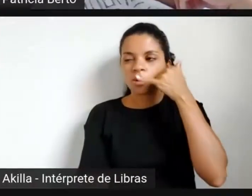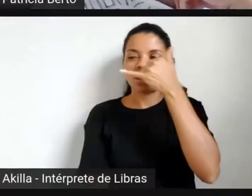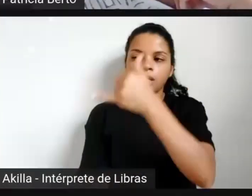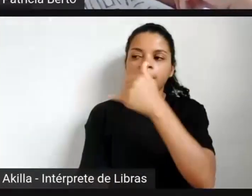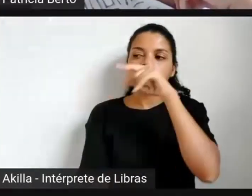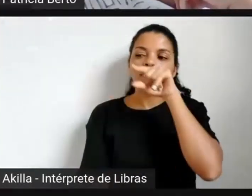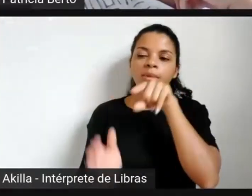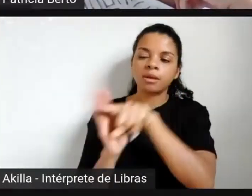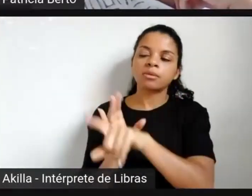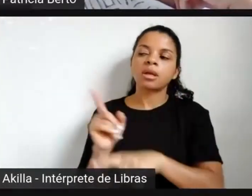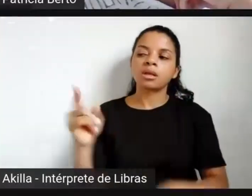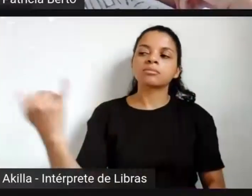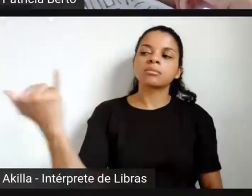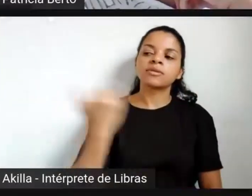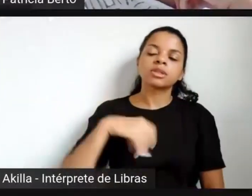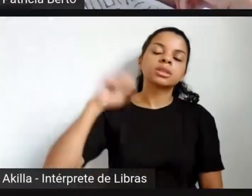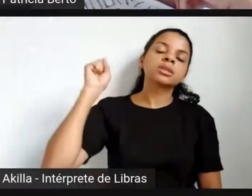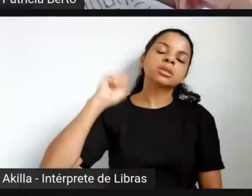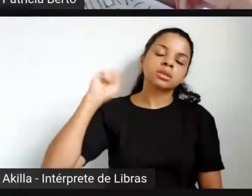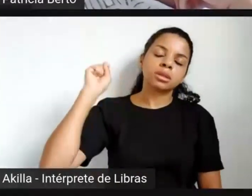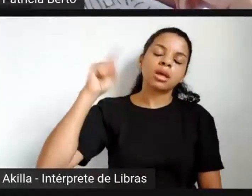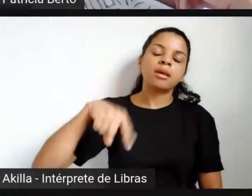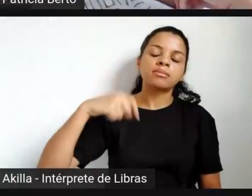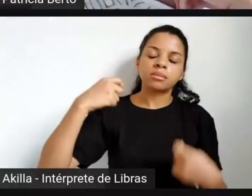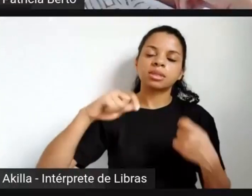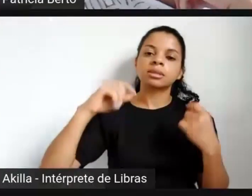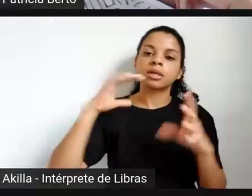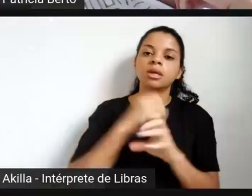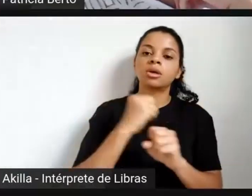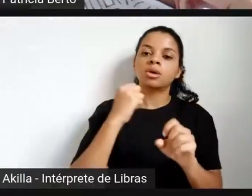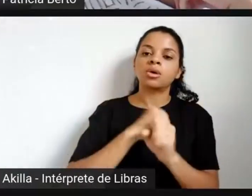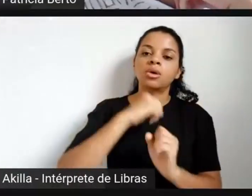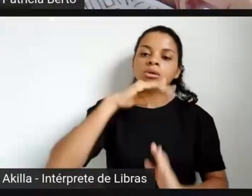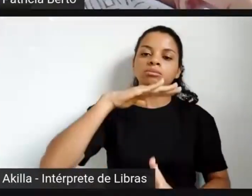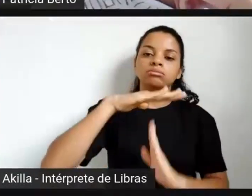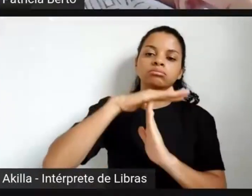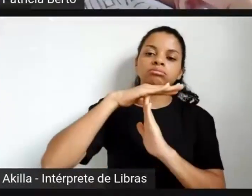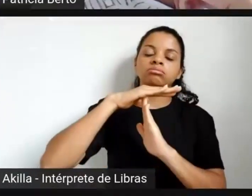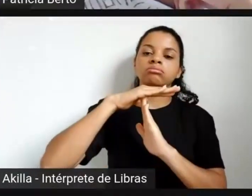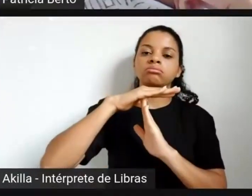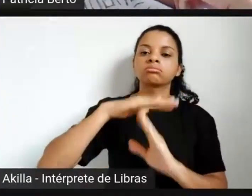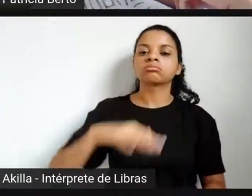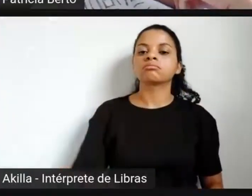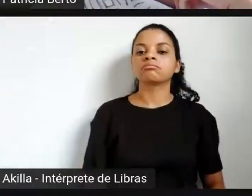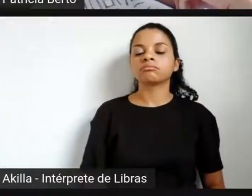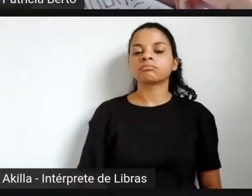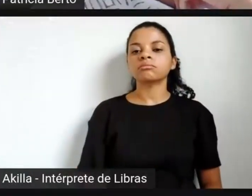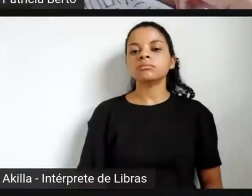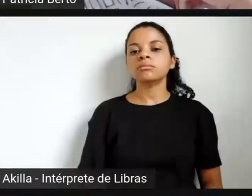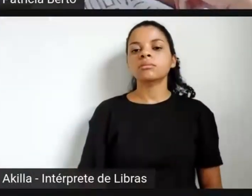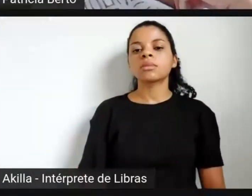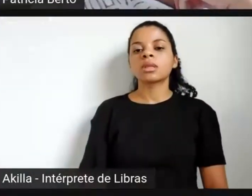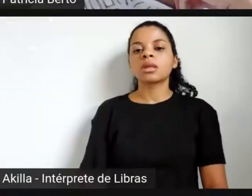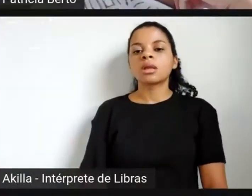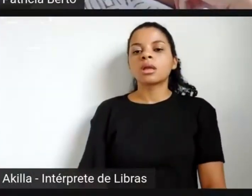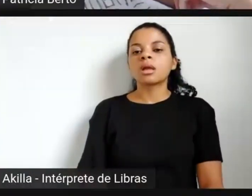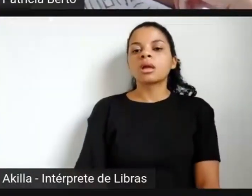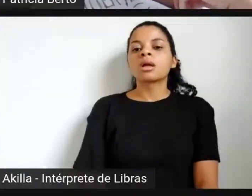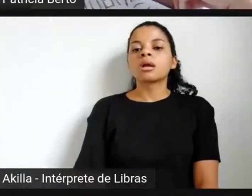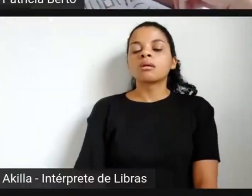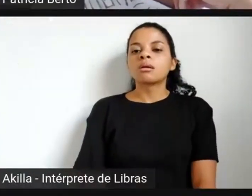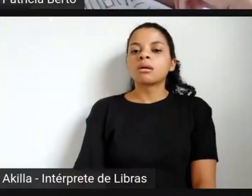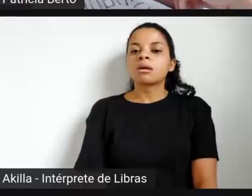Enquanto não se atinge a maioria absoluta, eles têm a parte de não